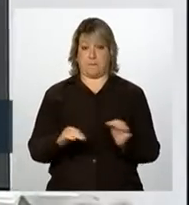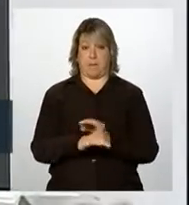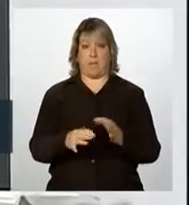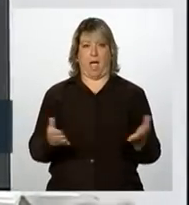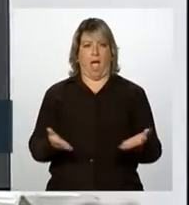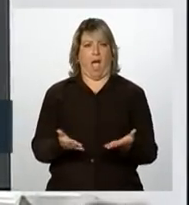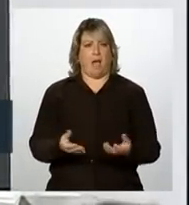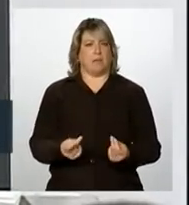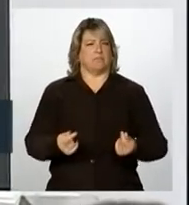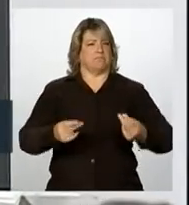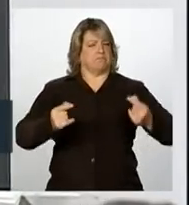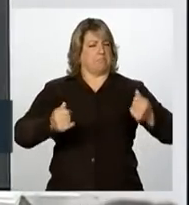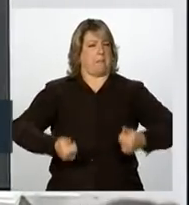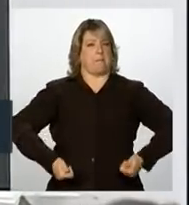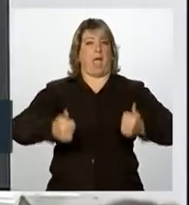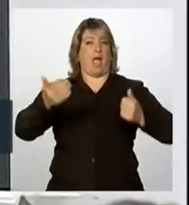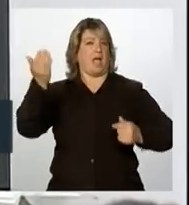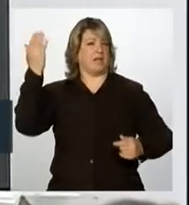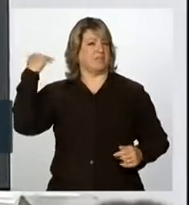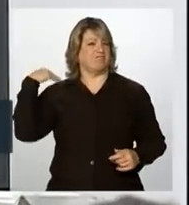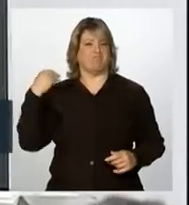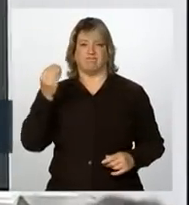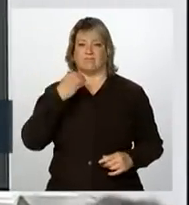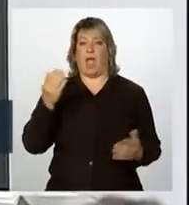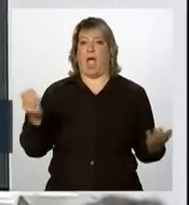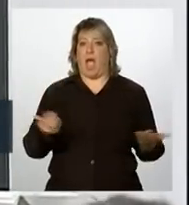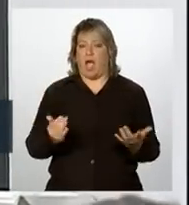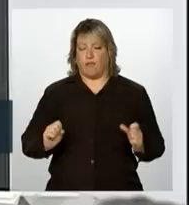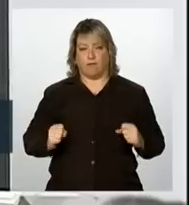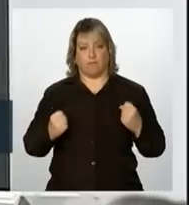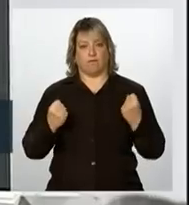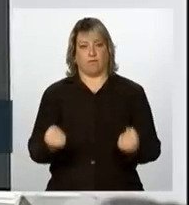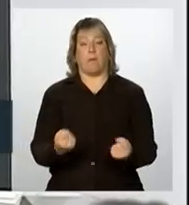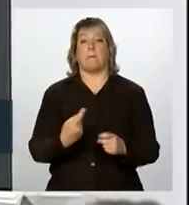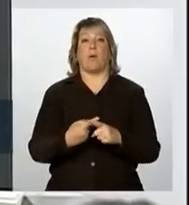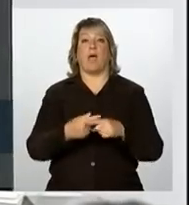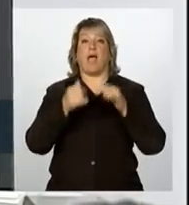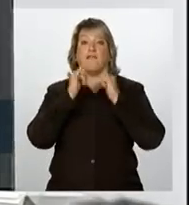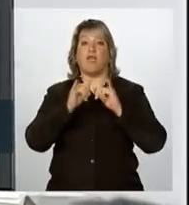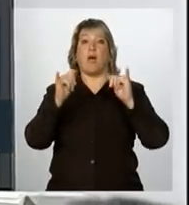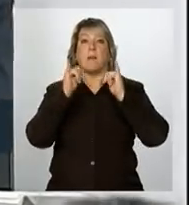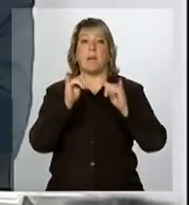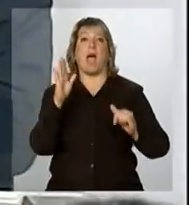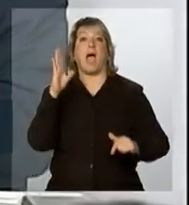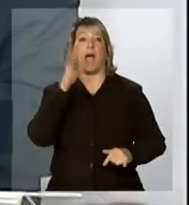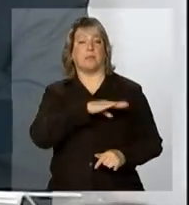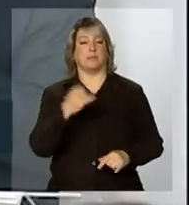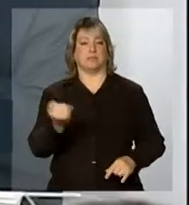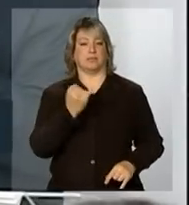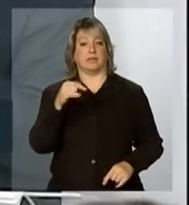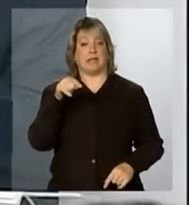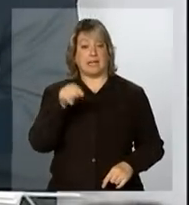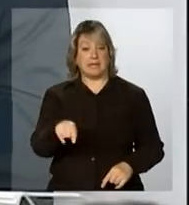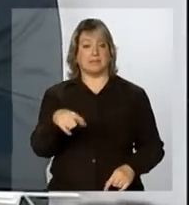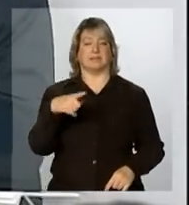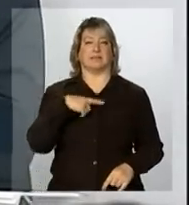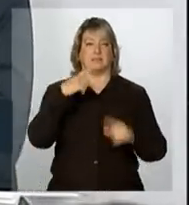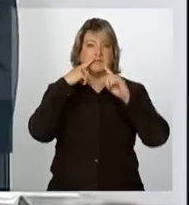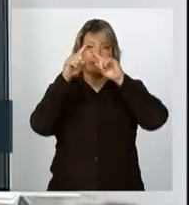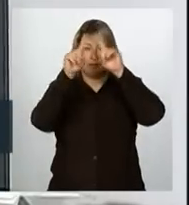estamos agora, pela disponibilização da informação. Esse mapeamento é um